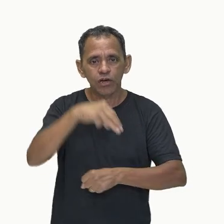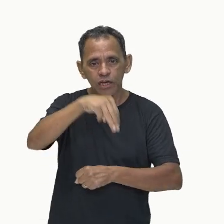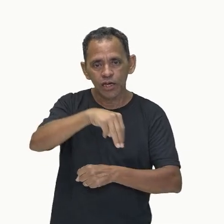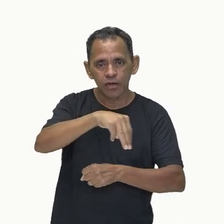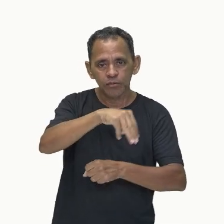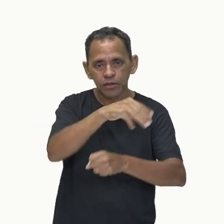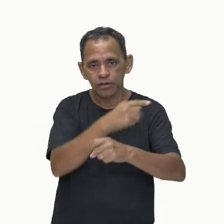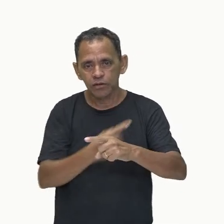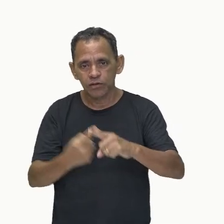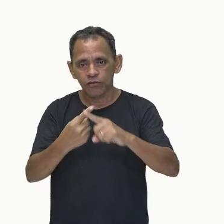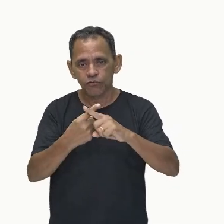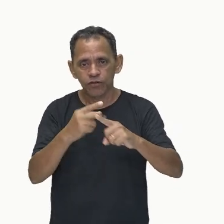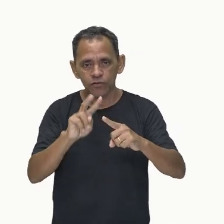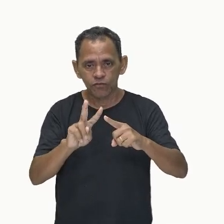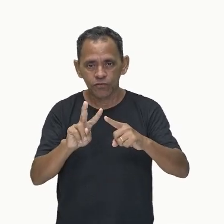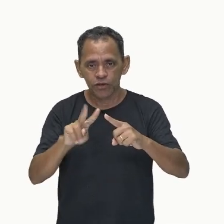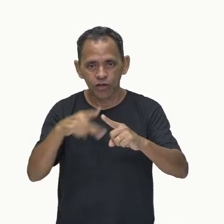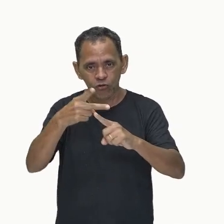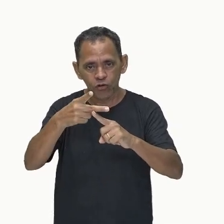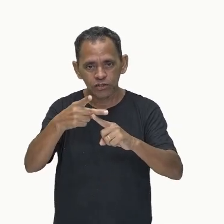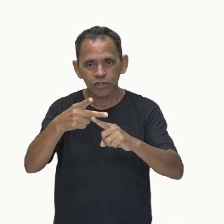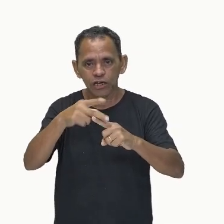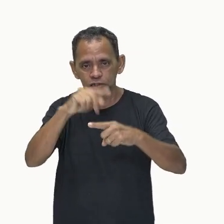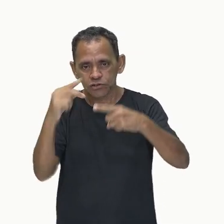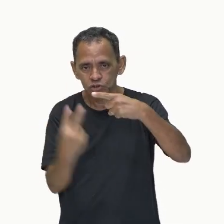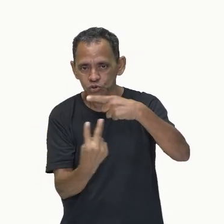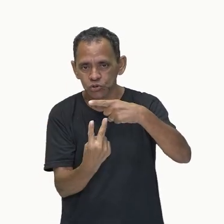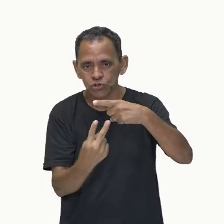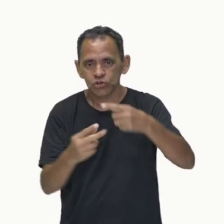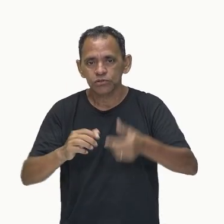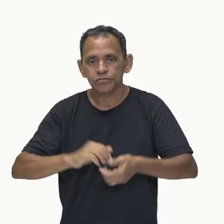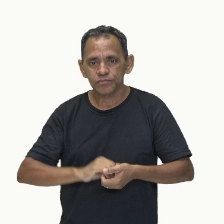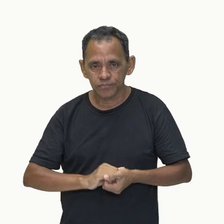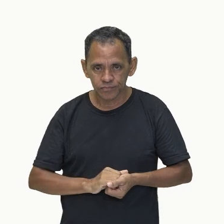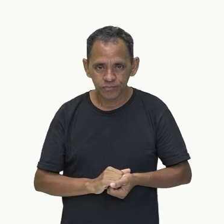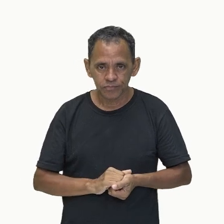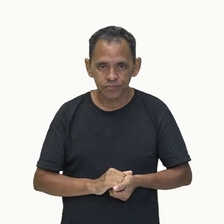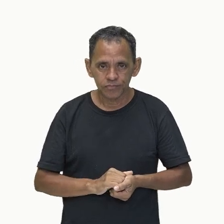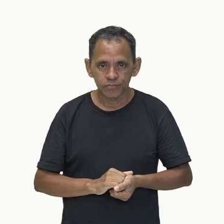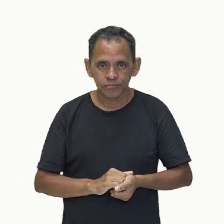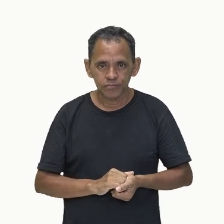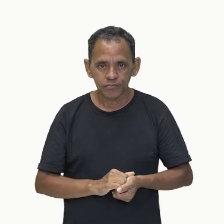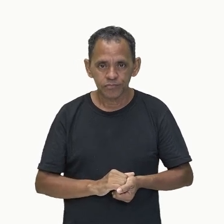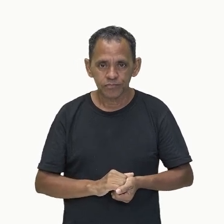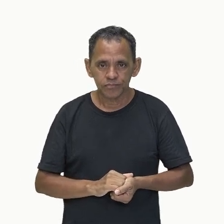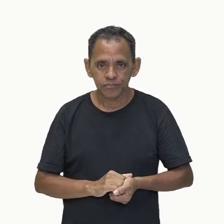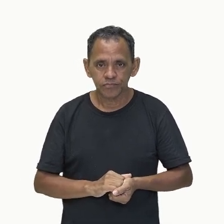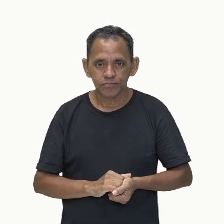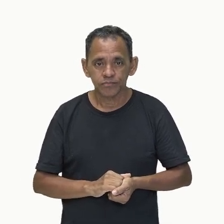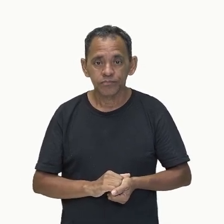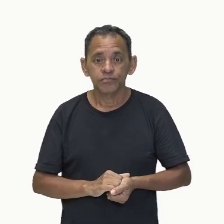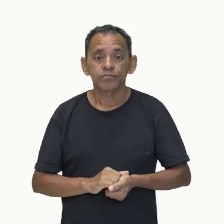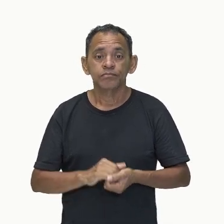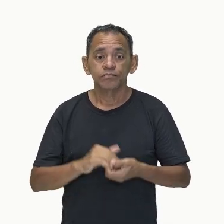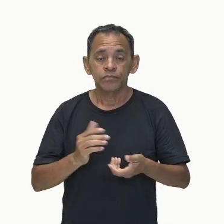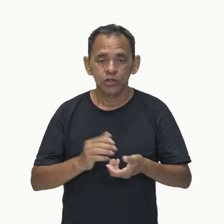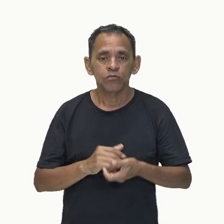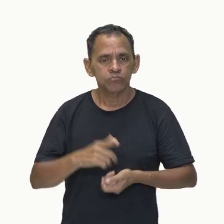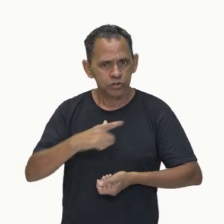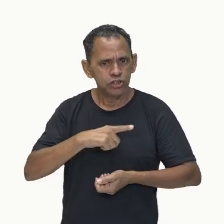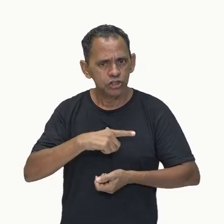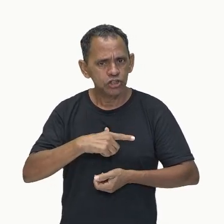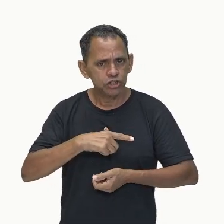escreve pro teu cérebro entender que isso é importante, M, V ao quadrado sobre dois. Bom, ele te deu a massa?